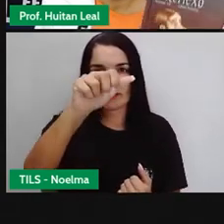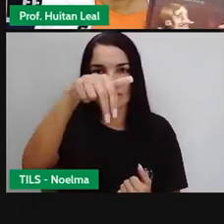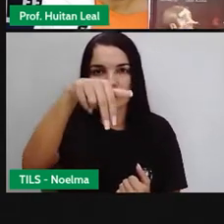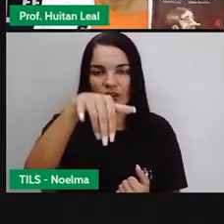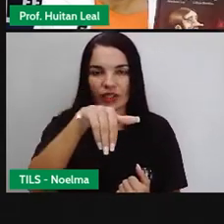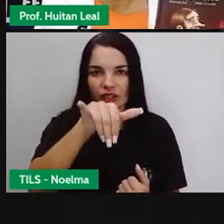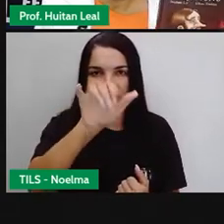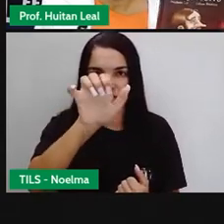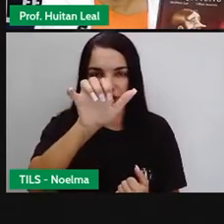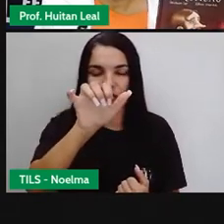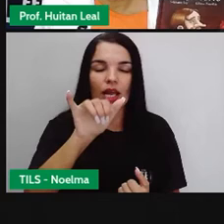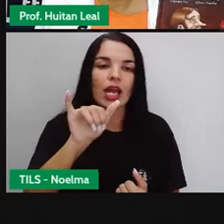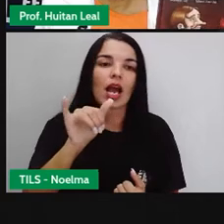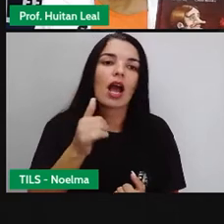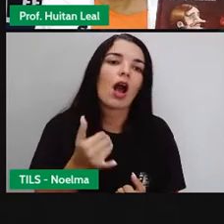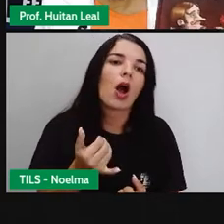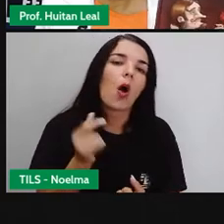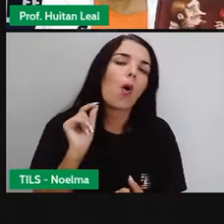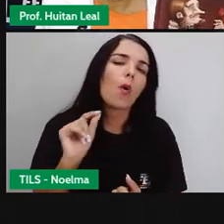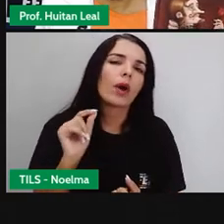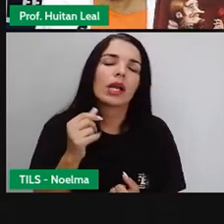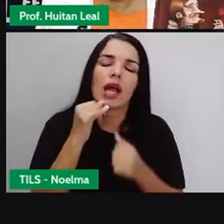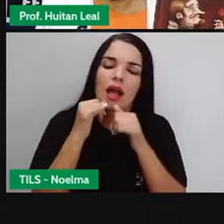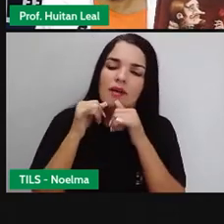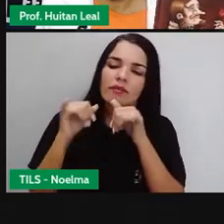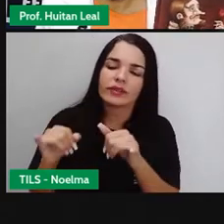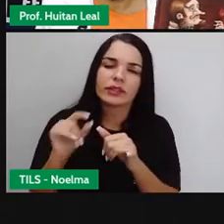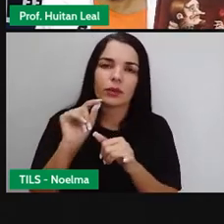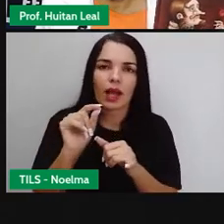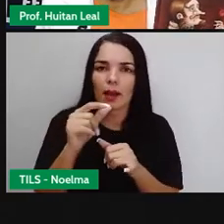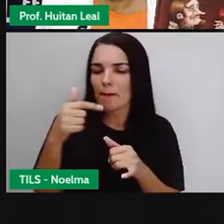Ele fala desse personagem aqui.